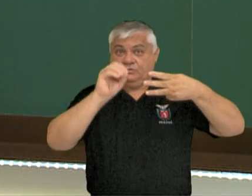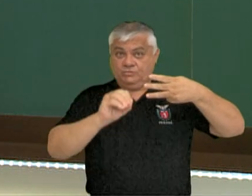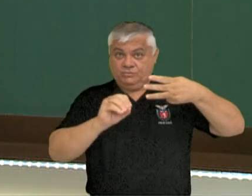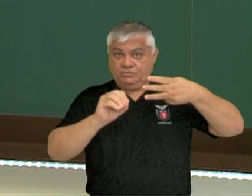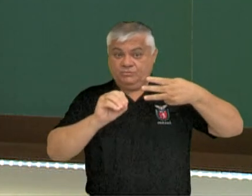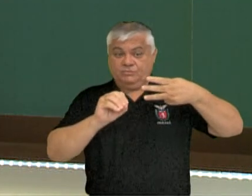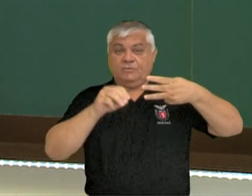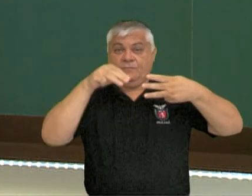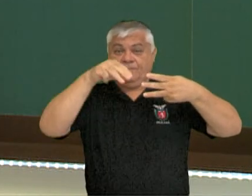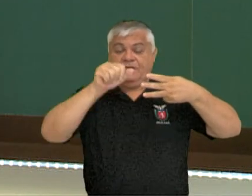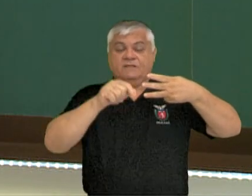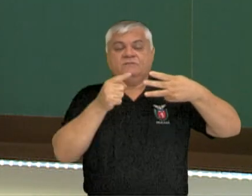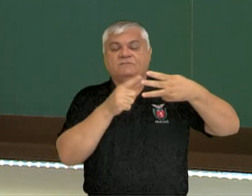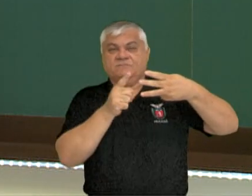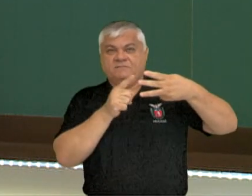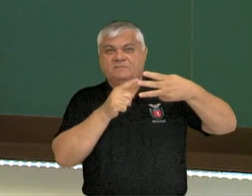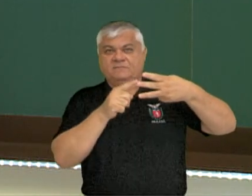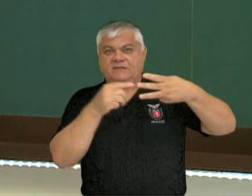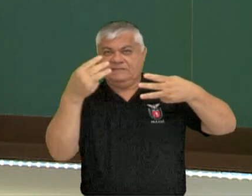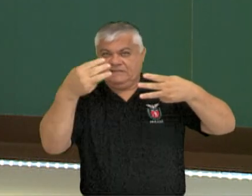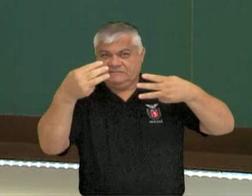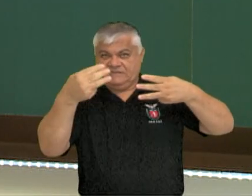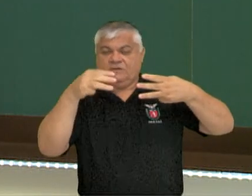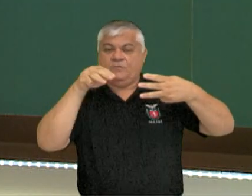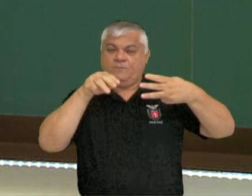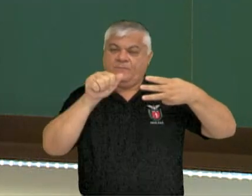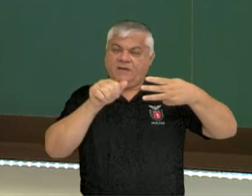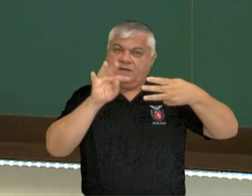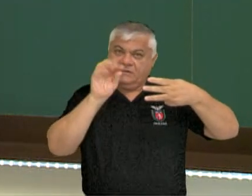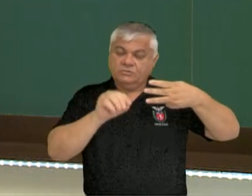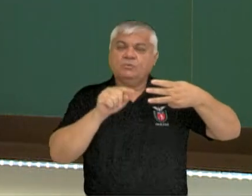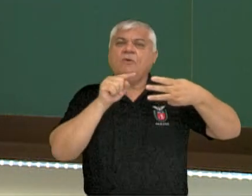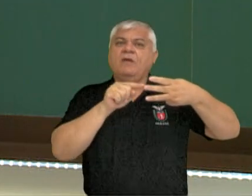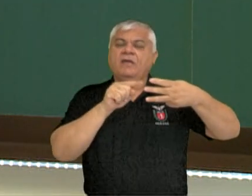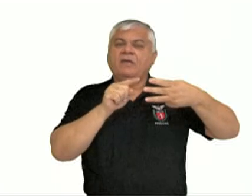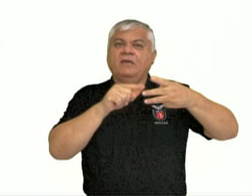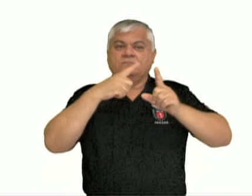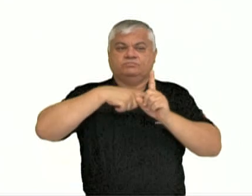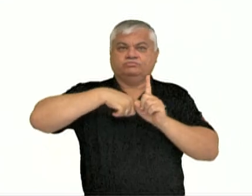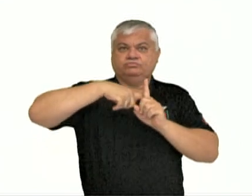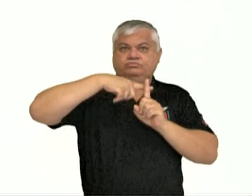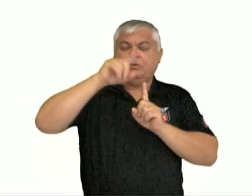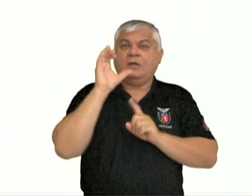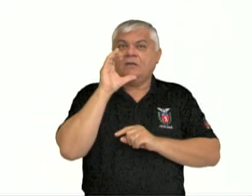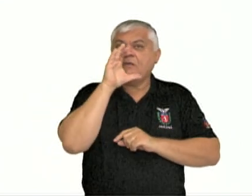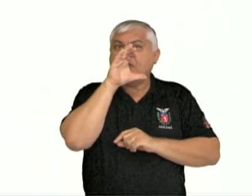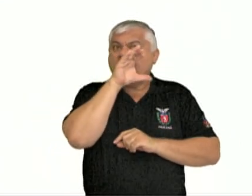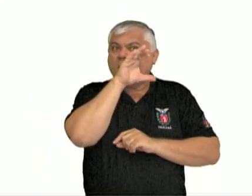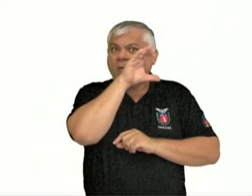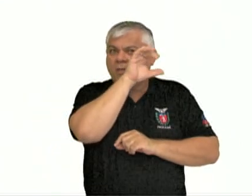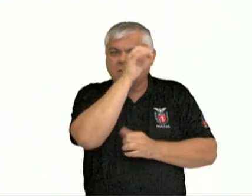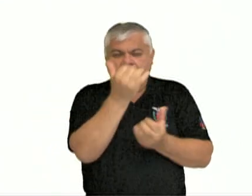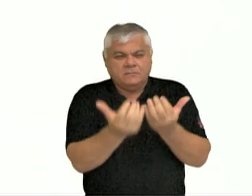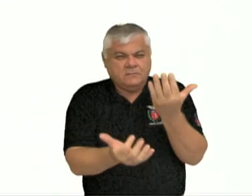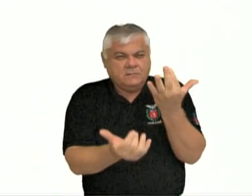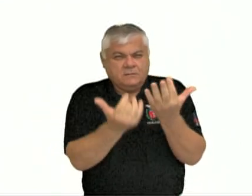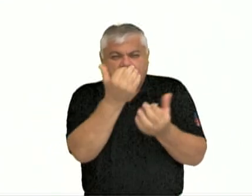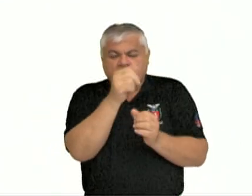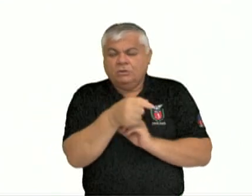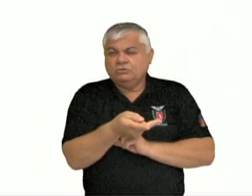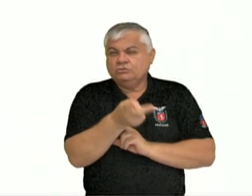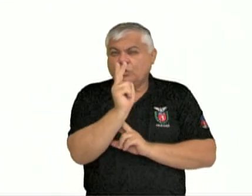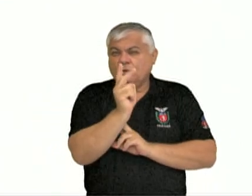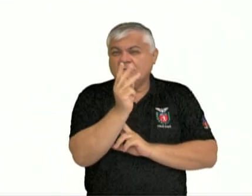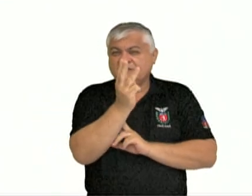a camada intermediária, que tem temperaturas bastante elevadas, em torno ali de 2 a 3 mil